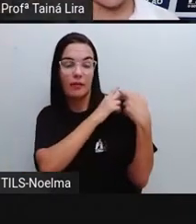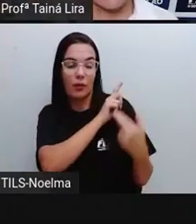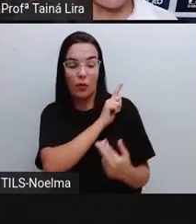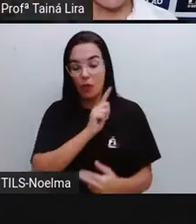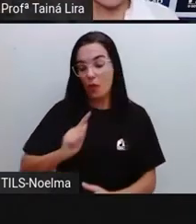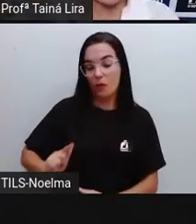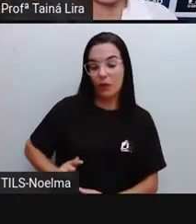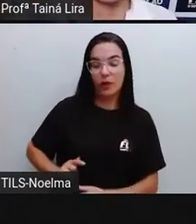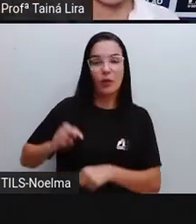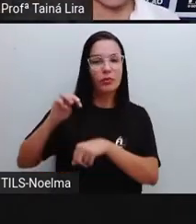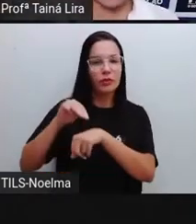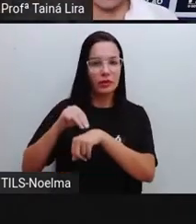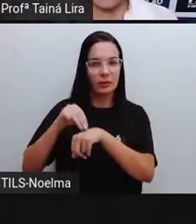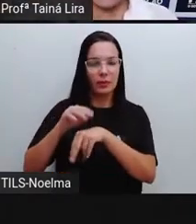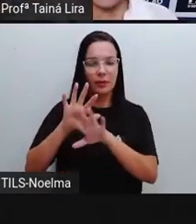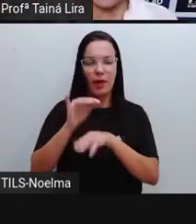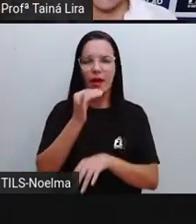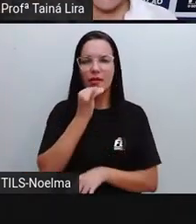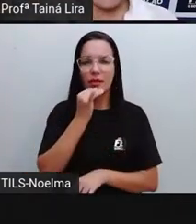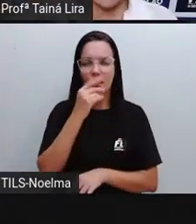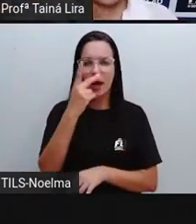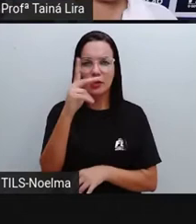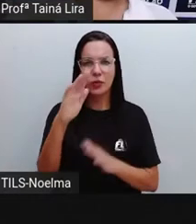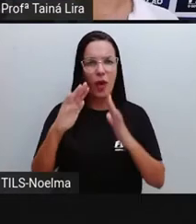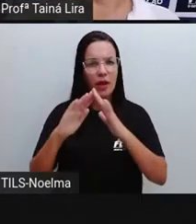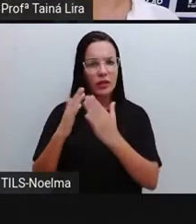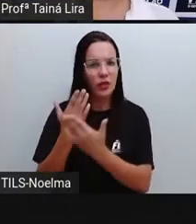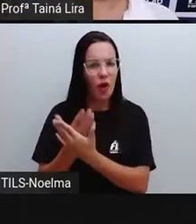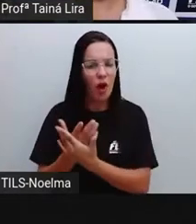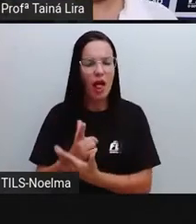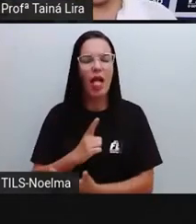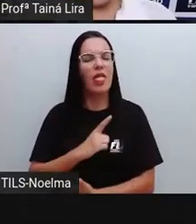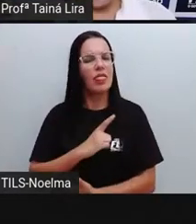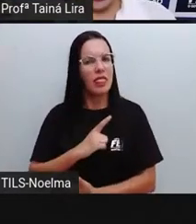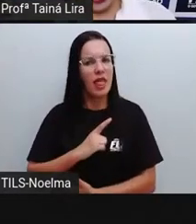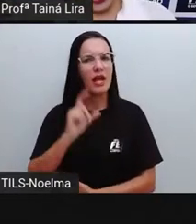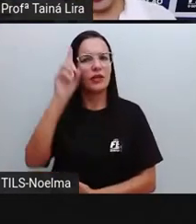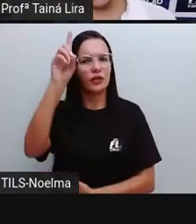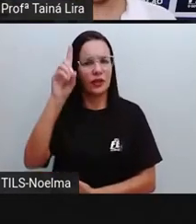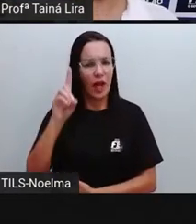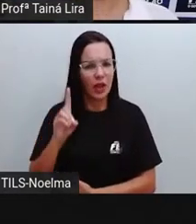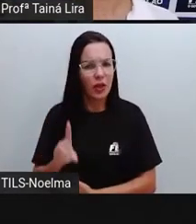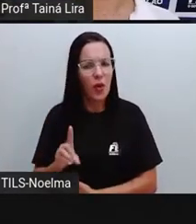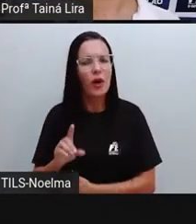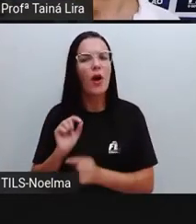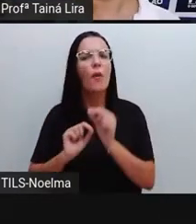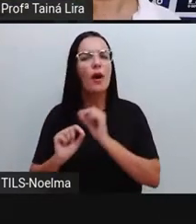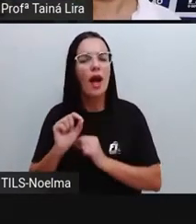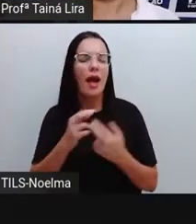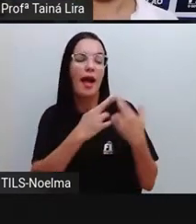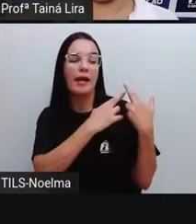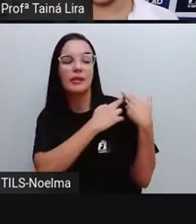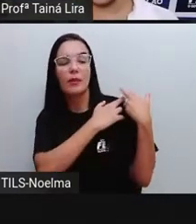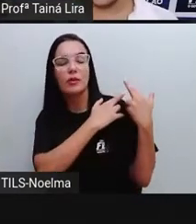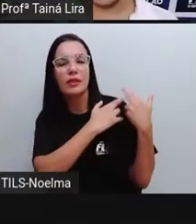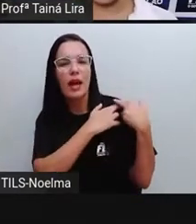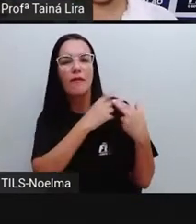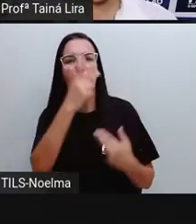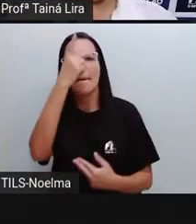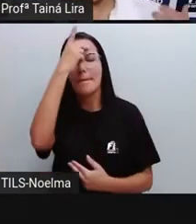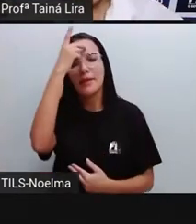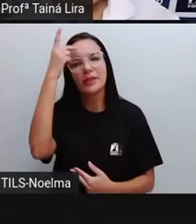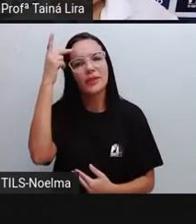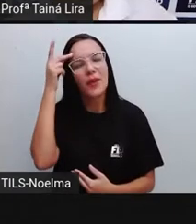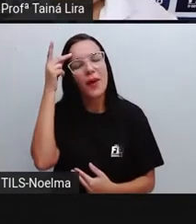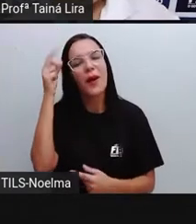escola tem um gestor, tá? Ou tem escola que tem mais de um gestor. Quem é o gestor da minha escola?